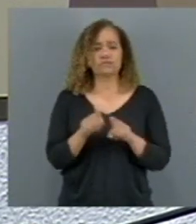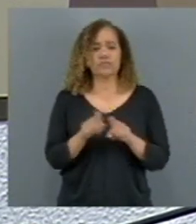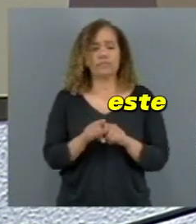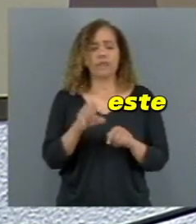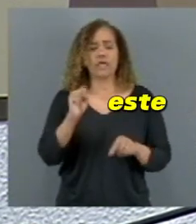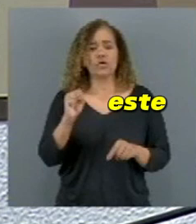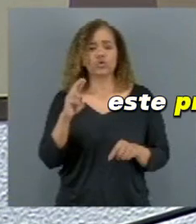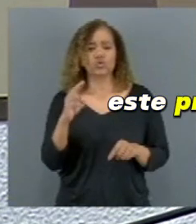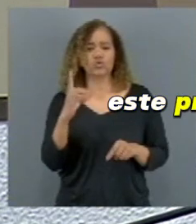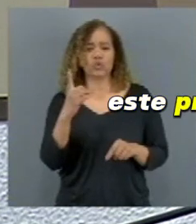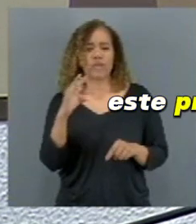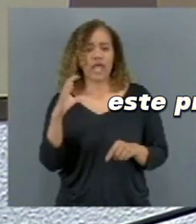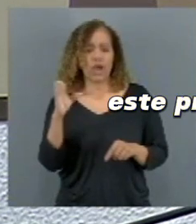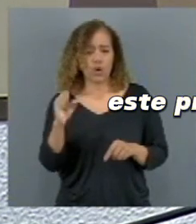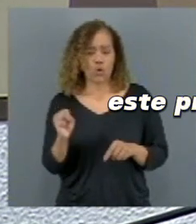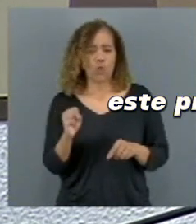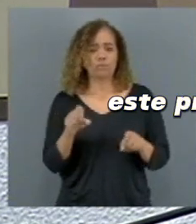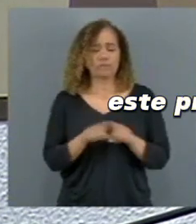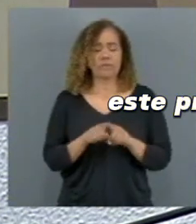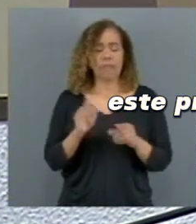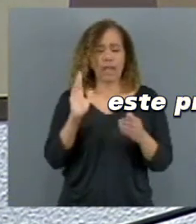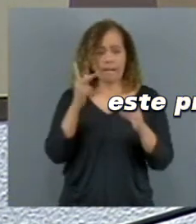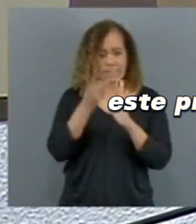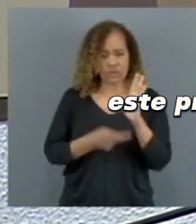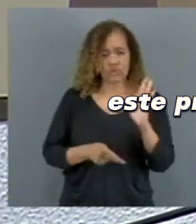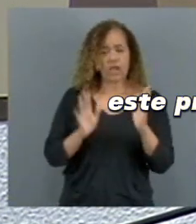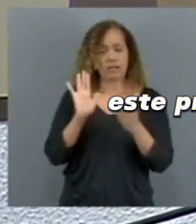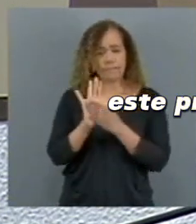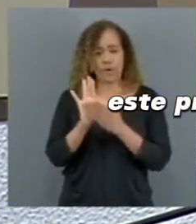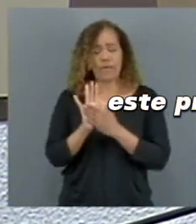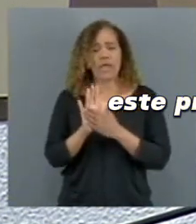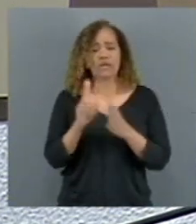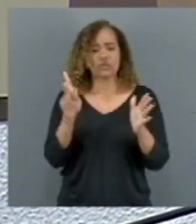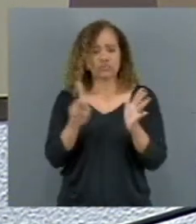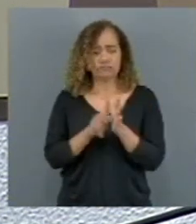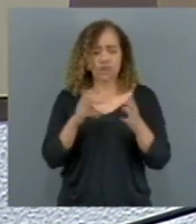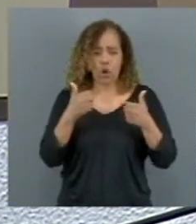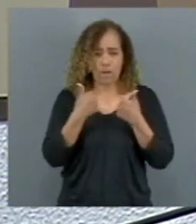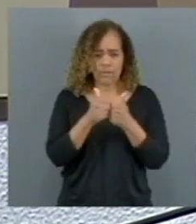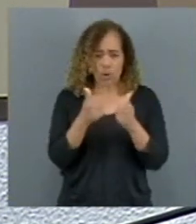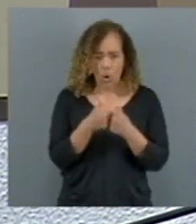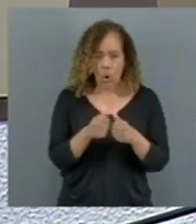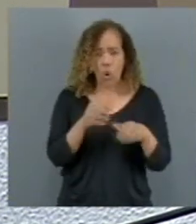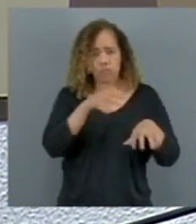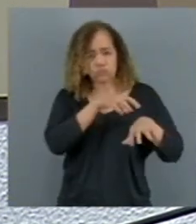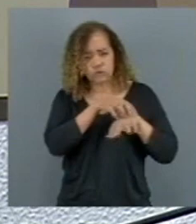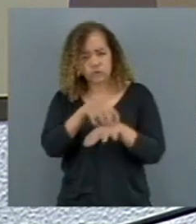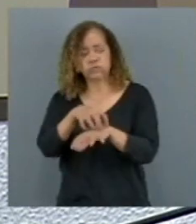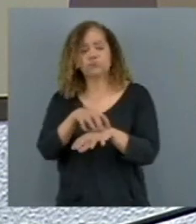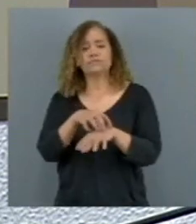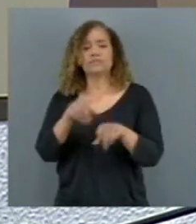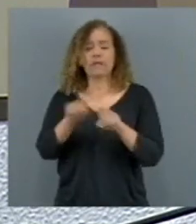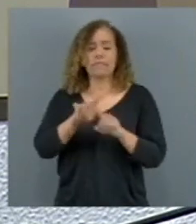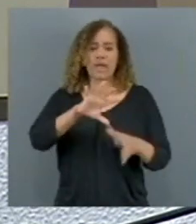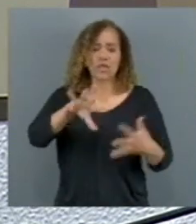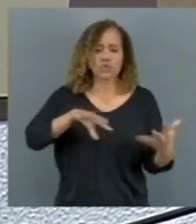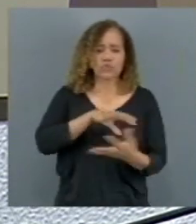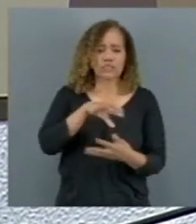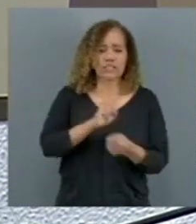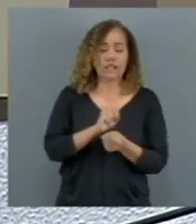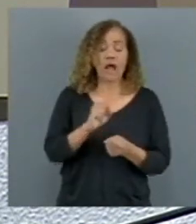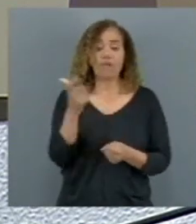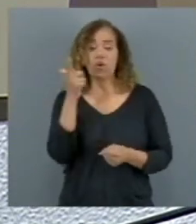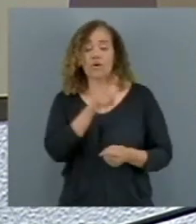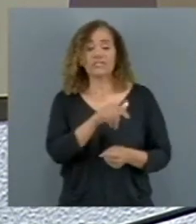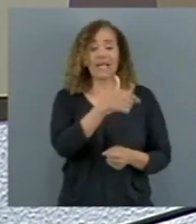Este projeto promete um transporte público eficiente e sustentável, alcançando até